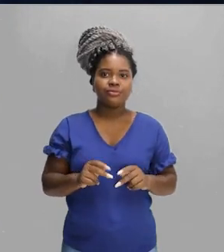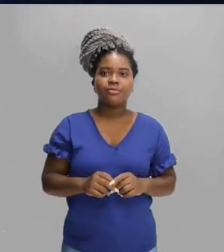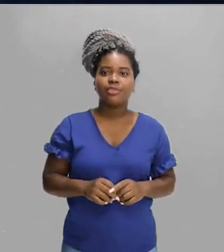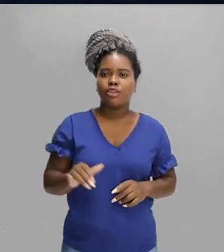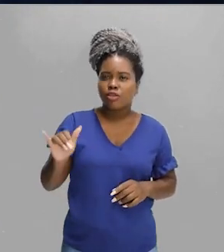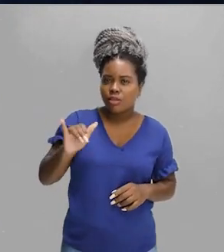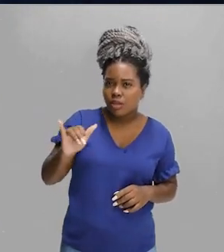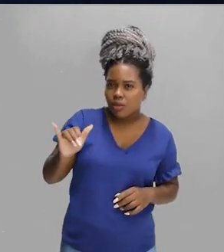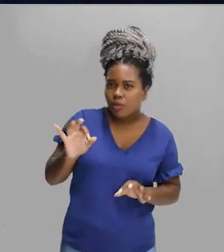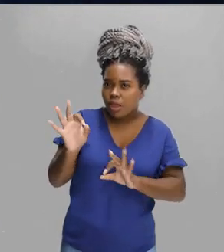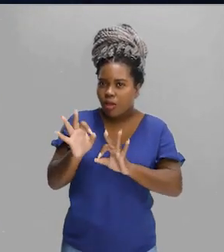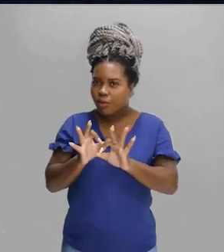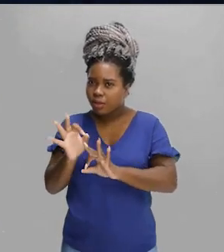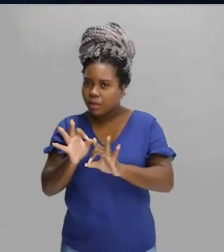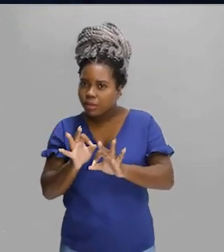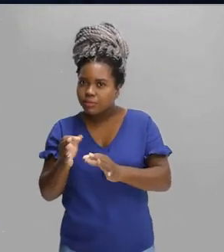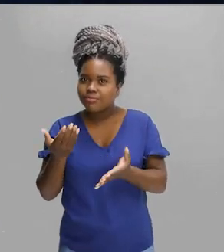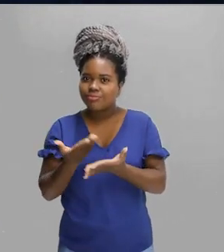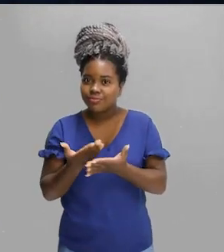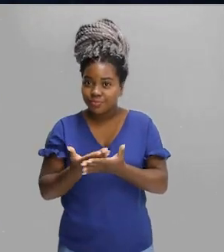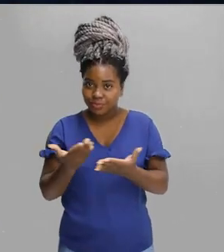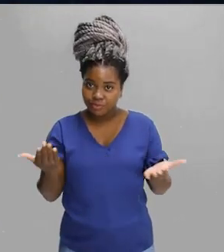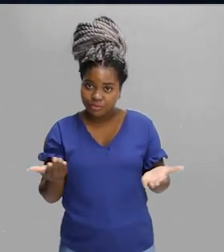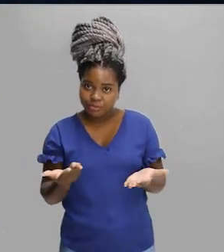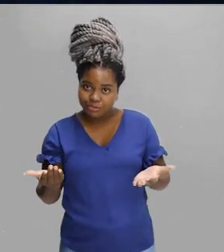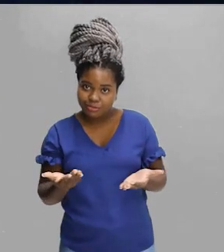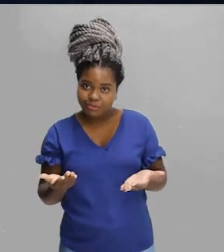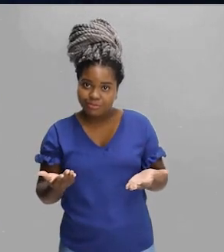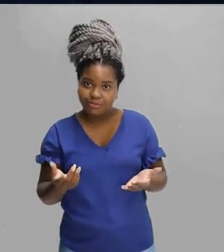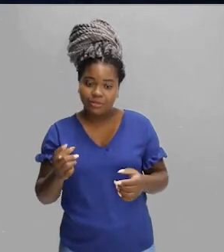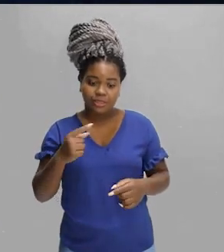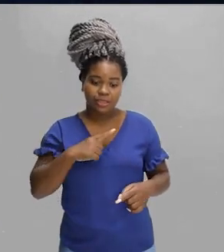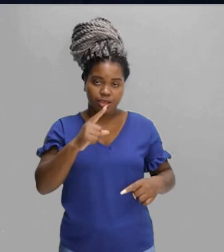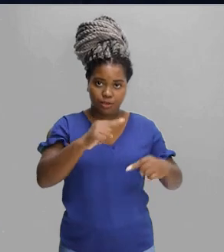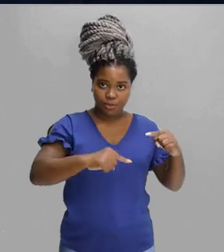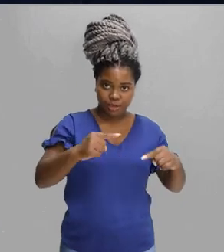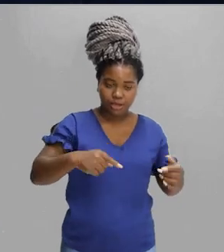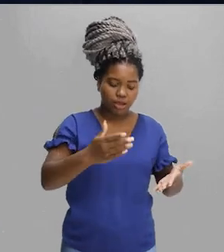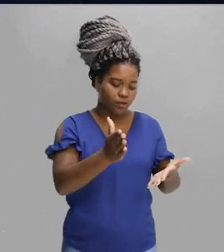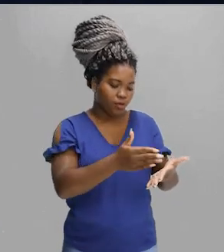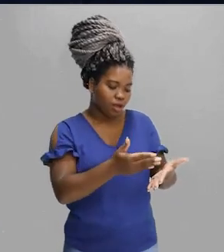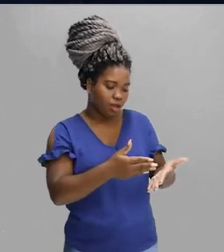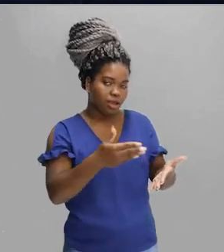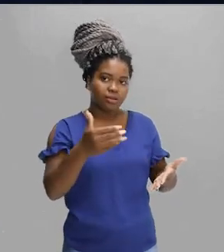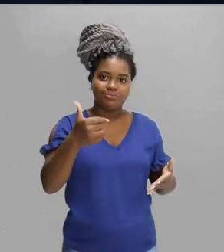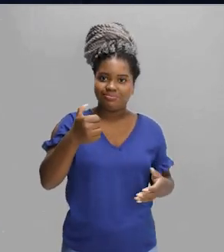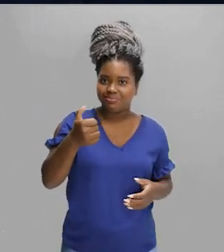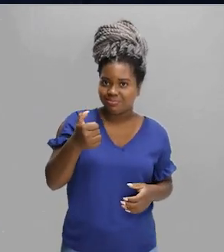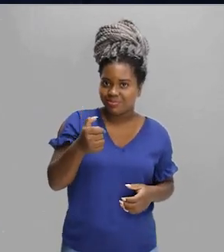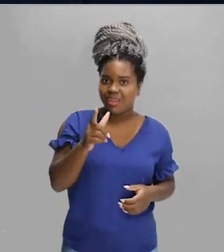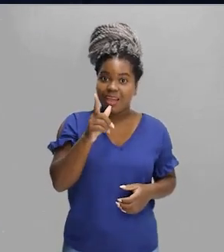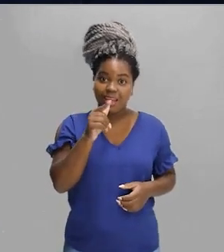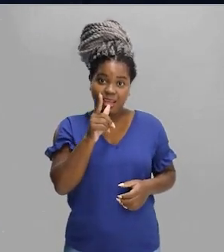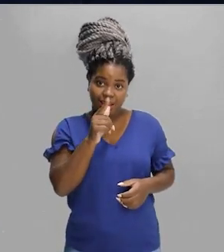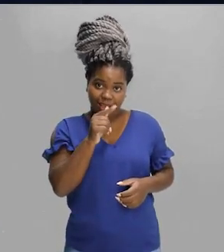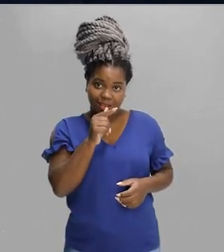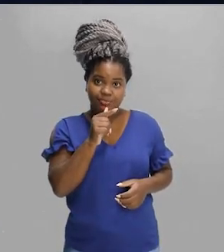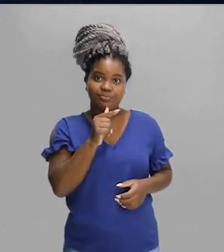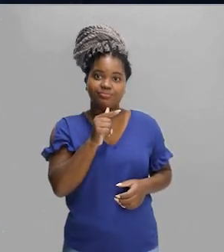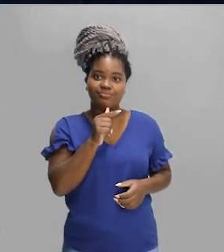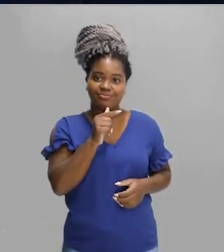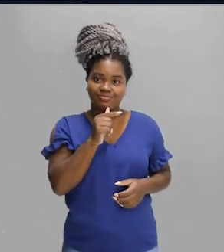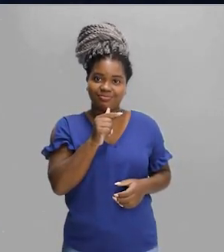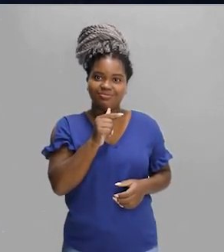organizado para a nossa aula de hoje. Pegaram material, caderno, caneta, aguinha ali para deixar do